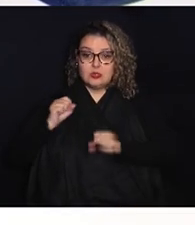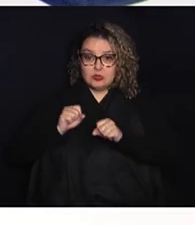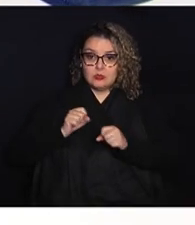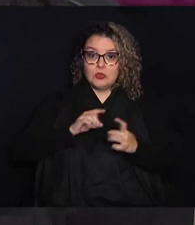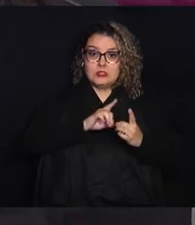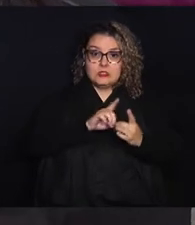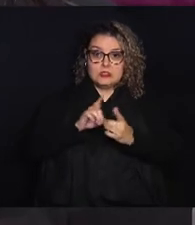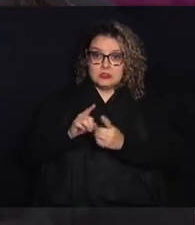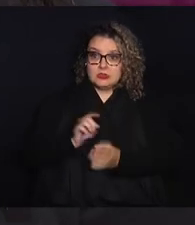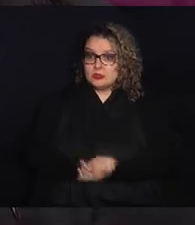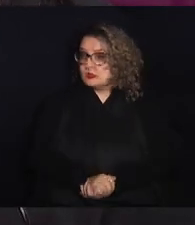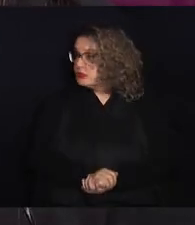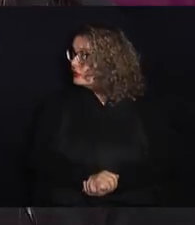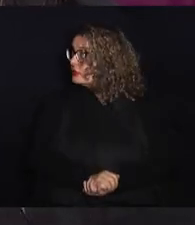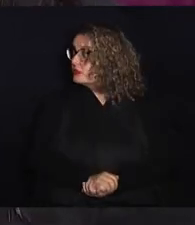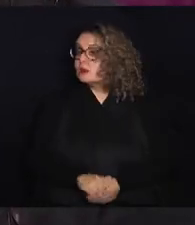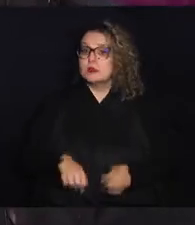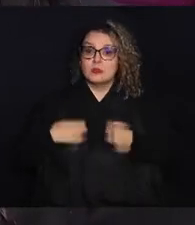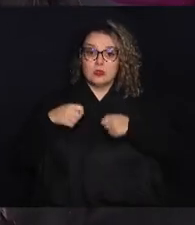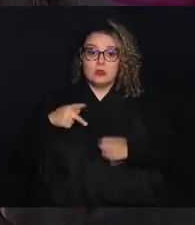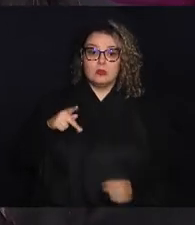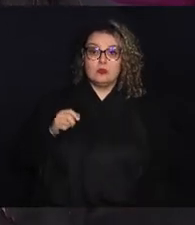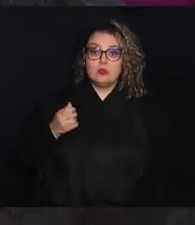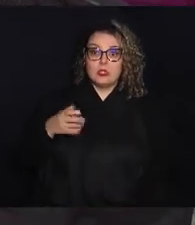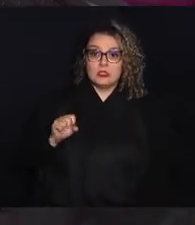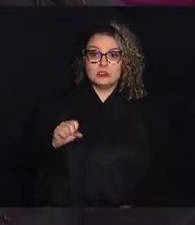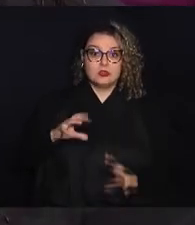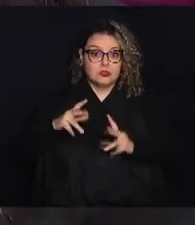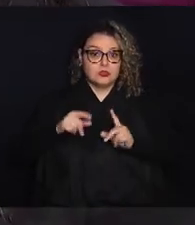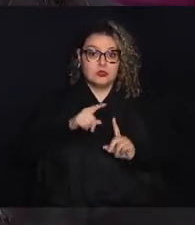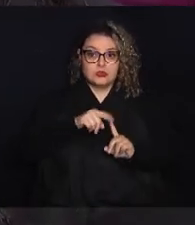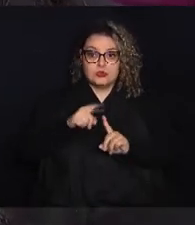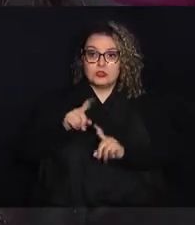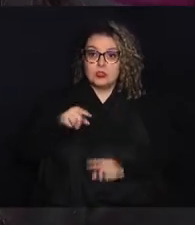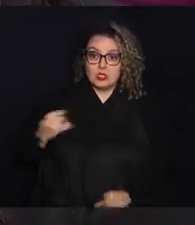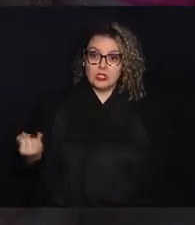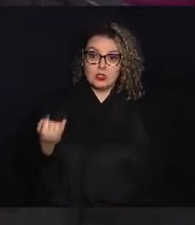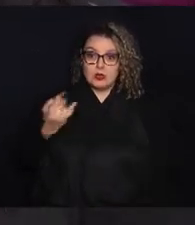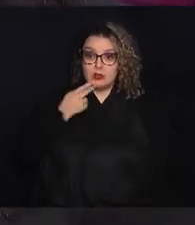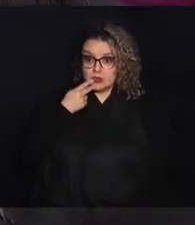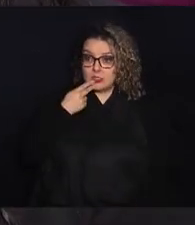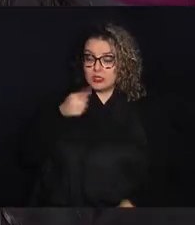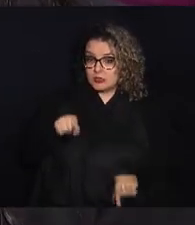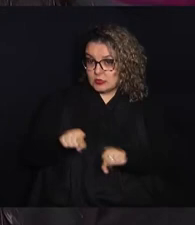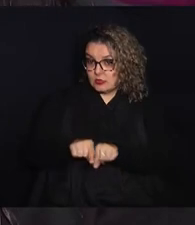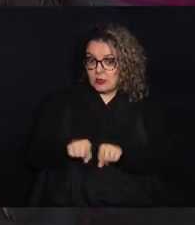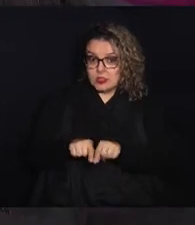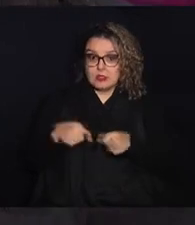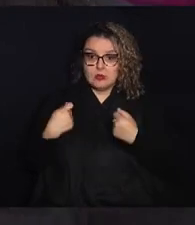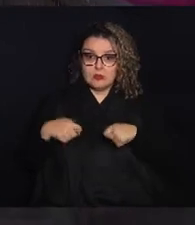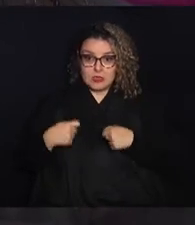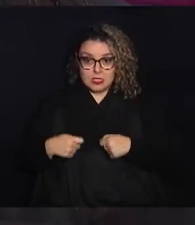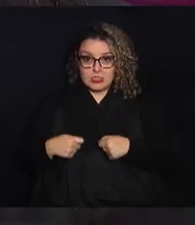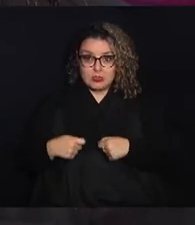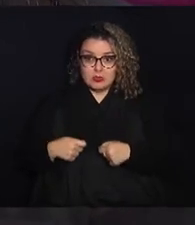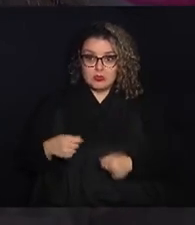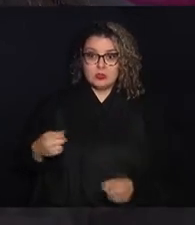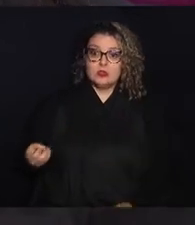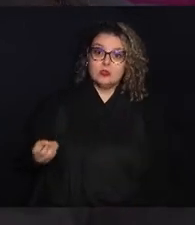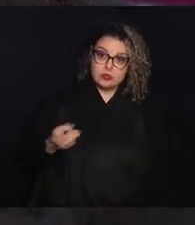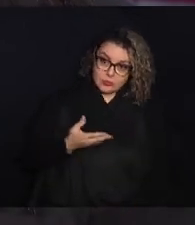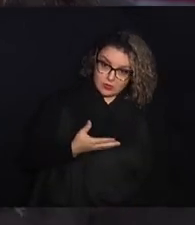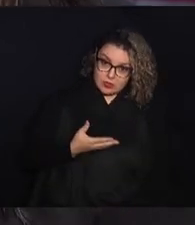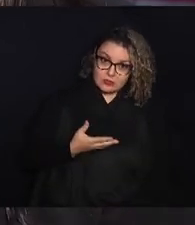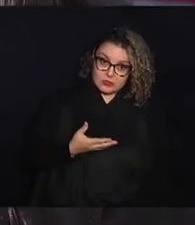atendidas. Precisam ser peças de todos os tipos. E é importante frisar também que precisa ser peças novas,